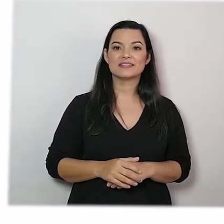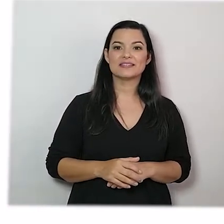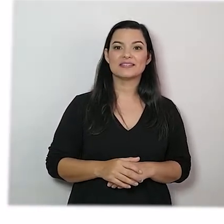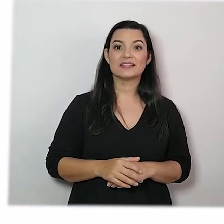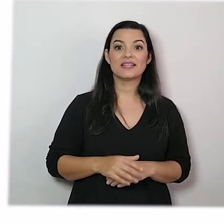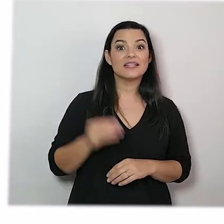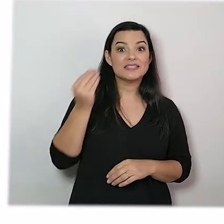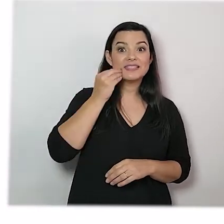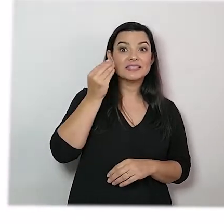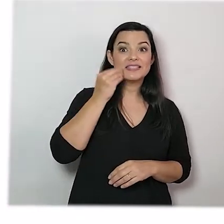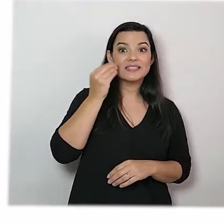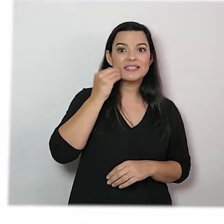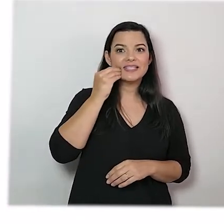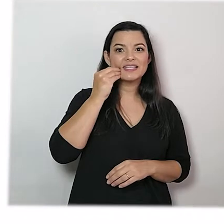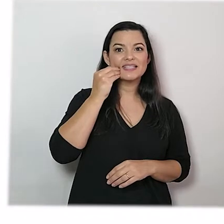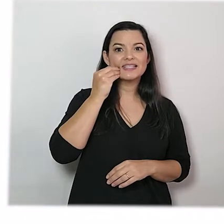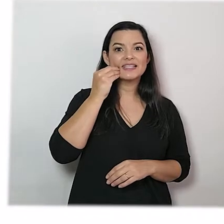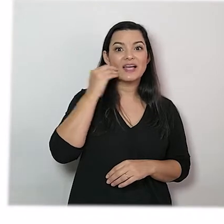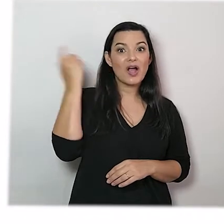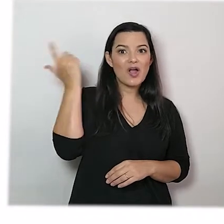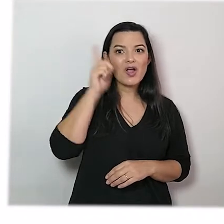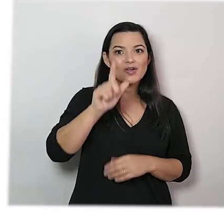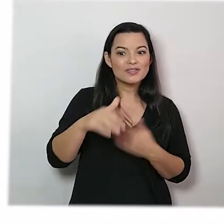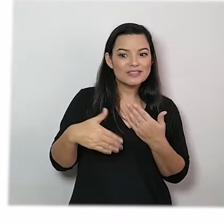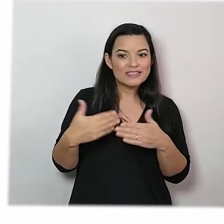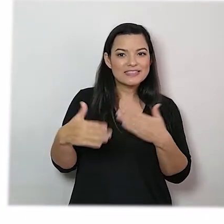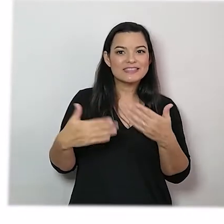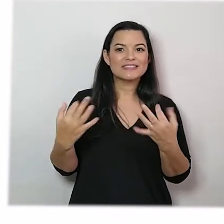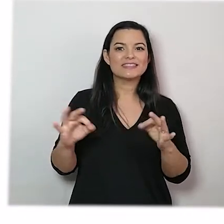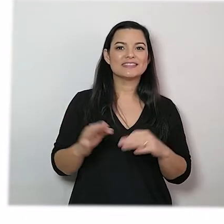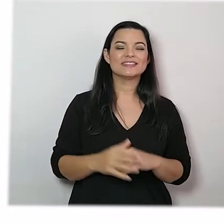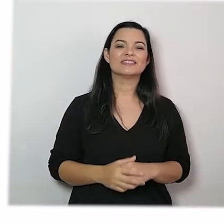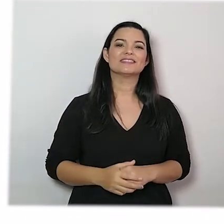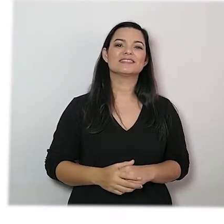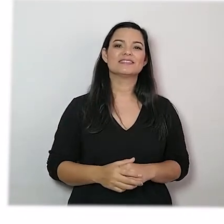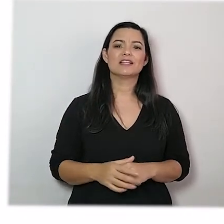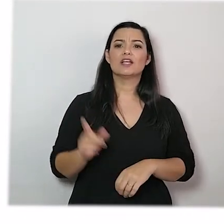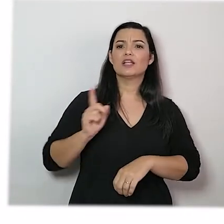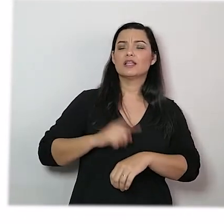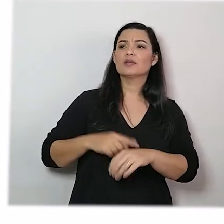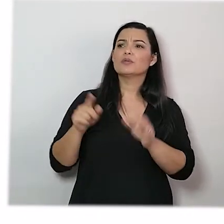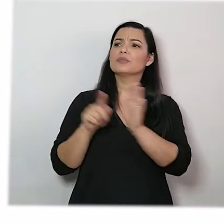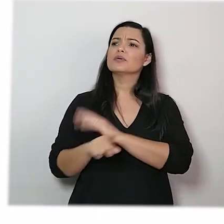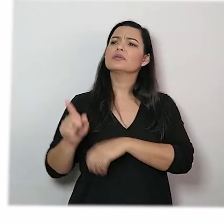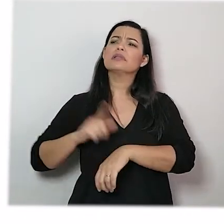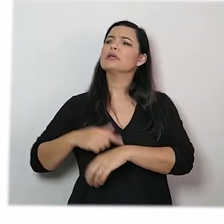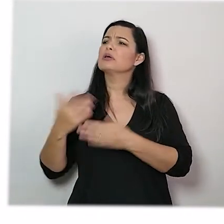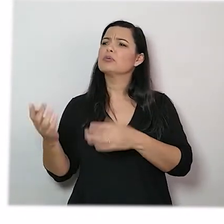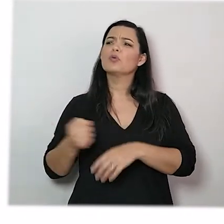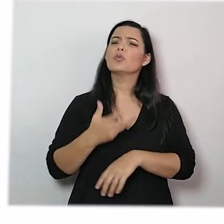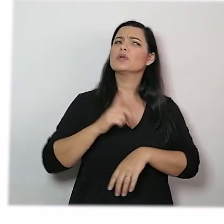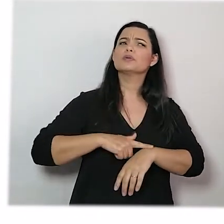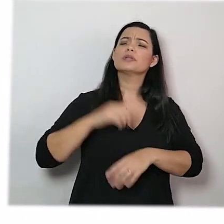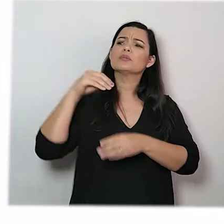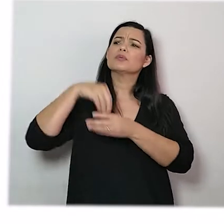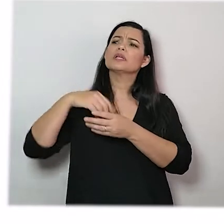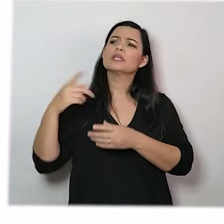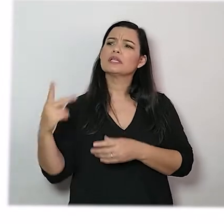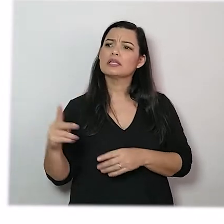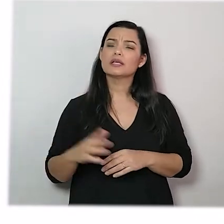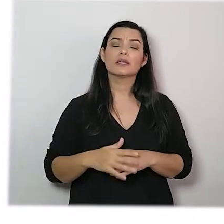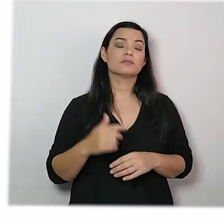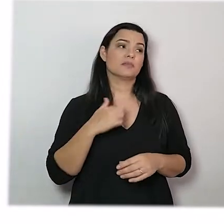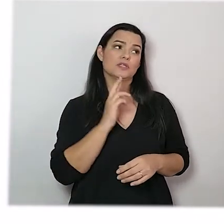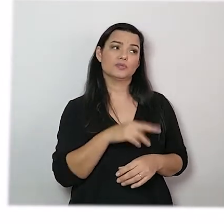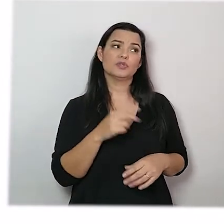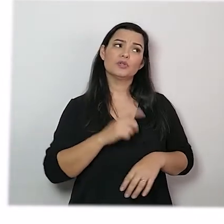Tente não travar a língua. O tempo perguntou para o tempo, quanto tempo o tempo tem? O